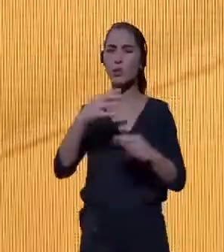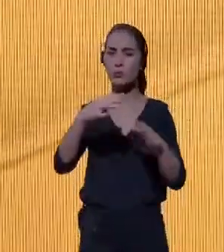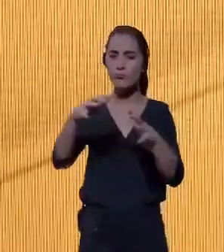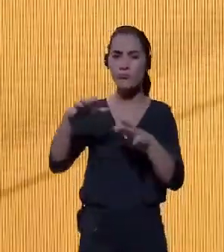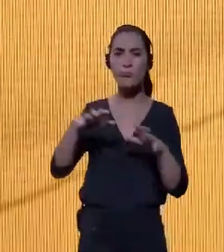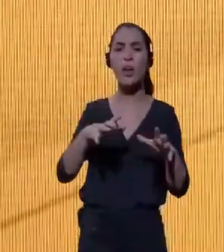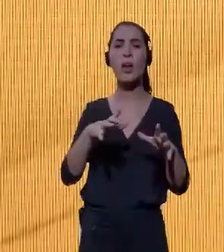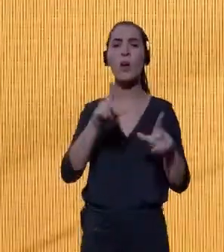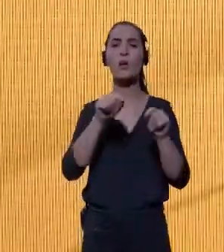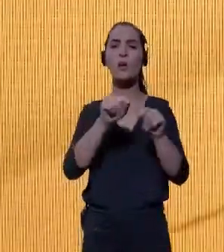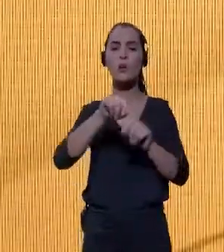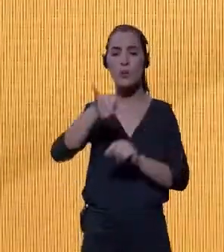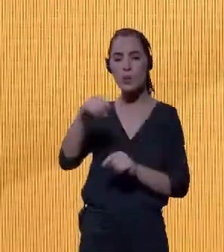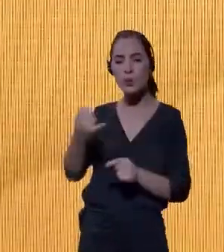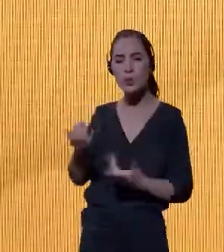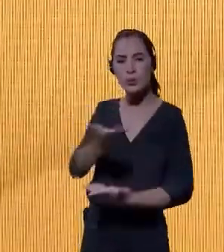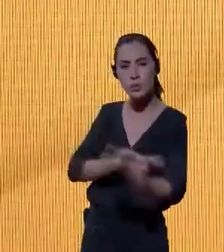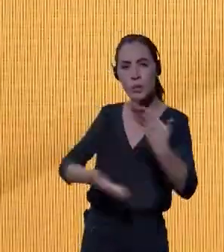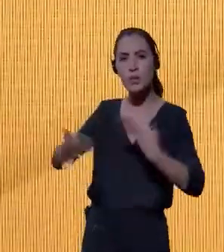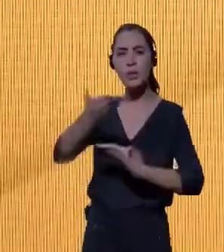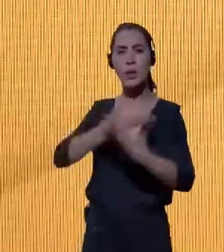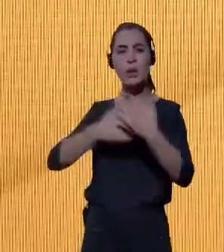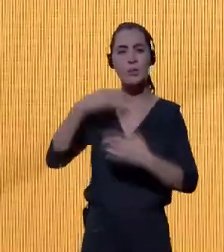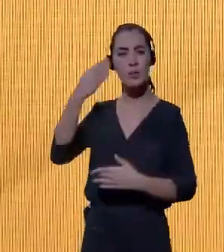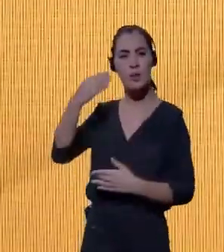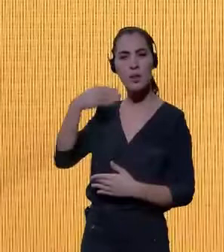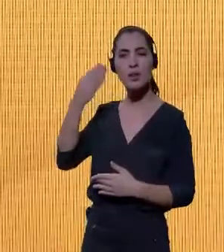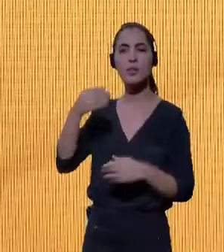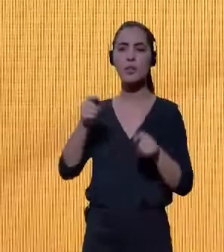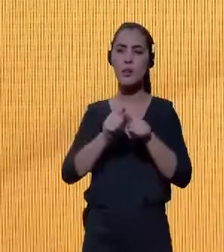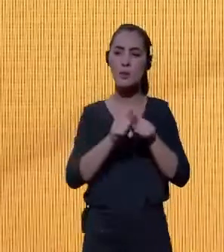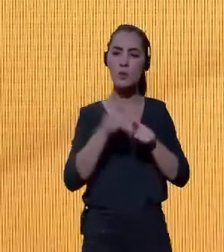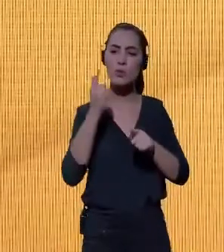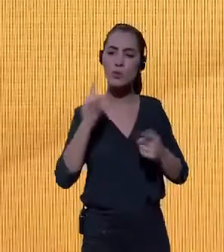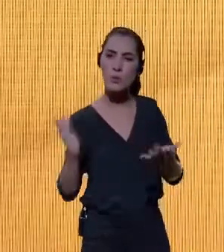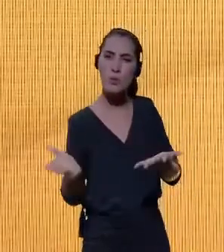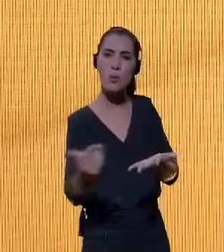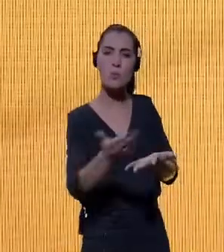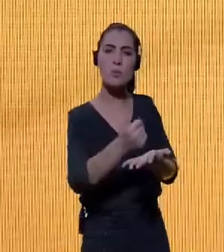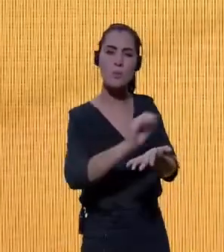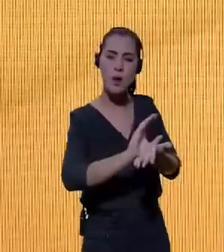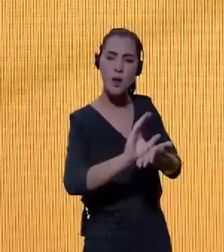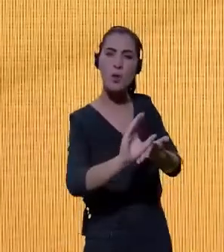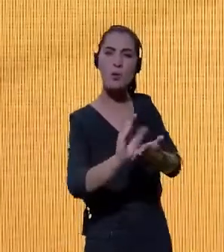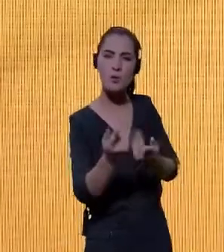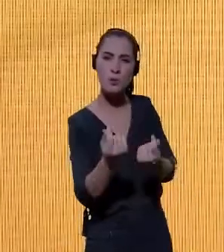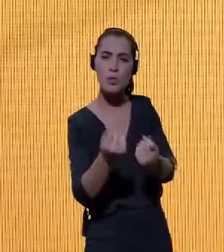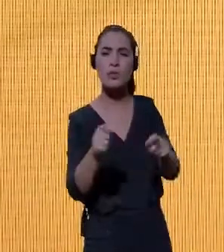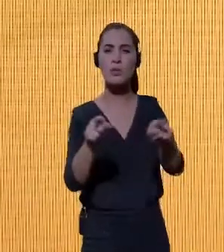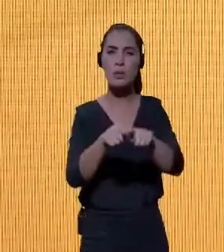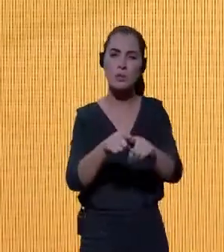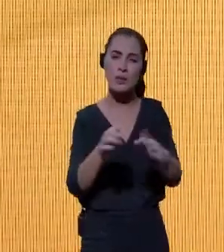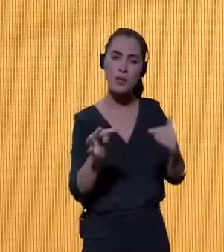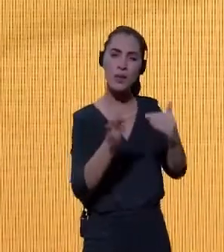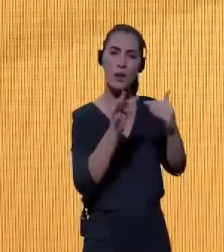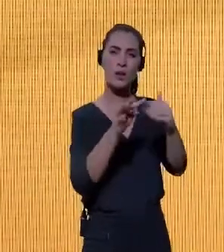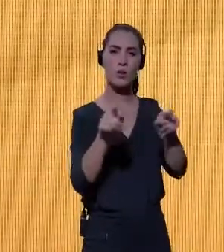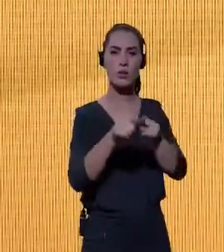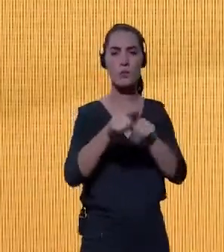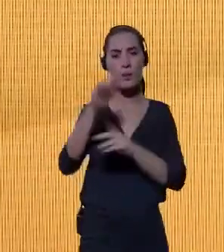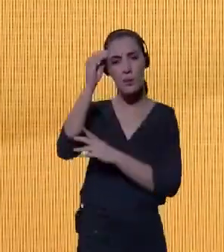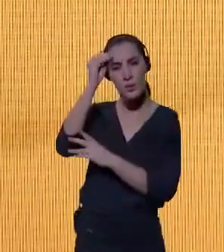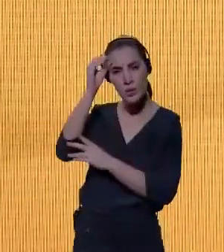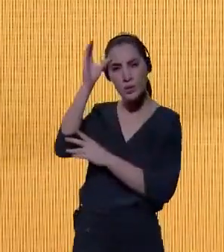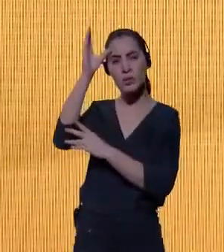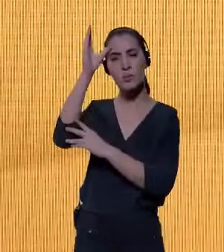compartilharmos experiências, mobilizarmos recursos, não somente financeiros, mas técnicos e de conhecimento